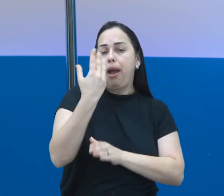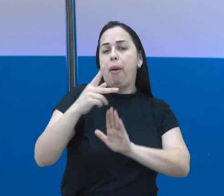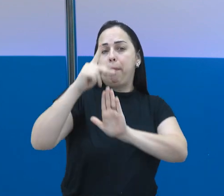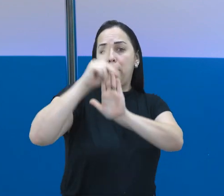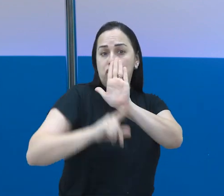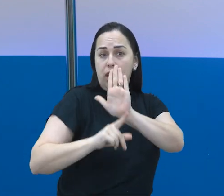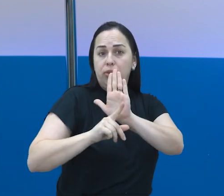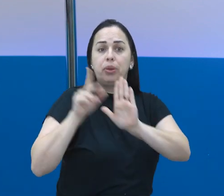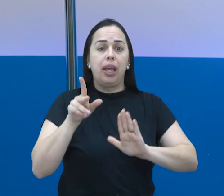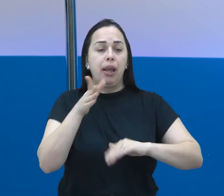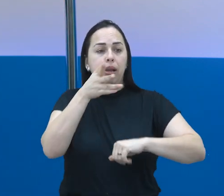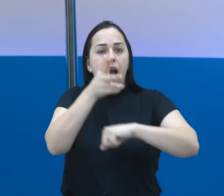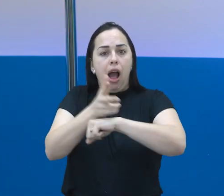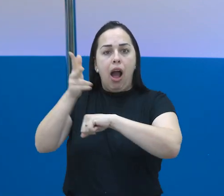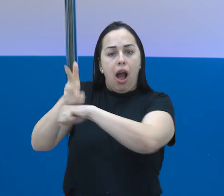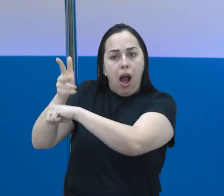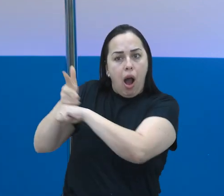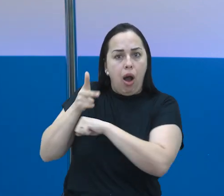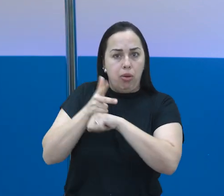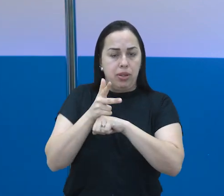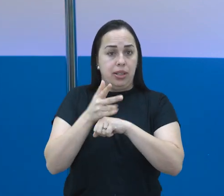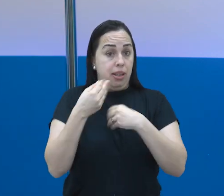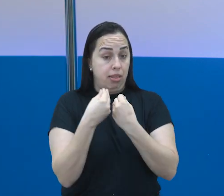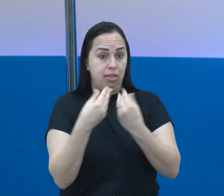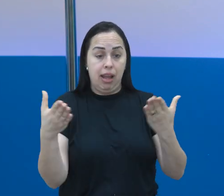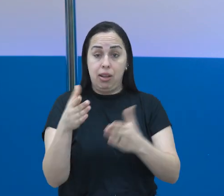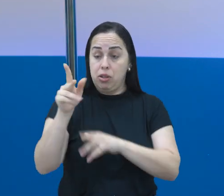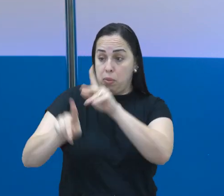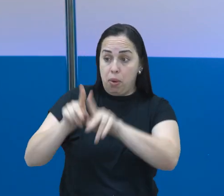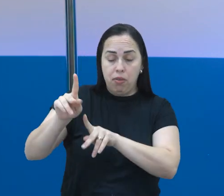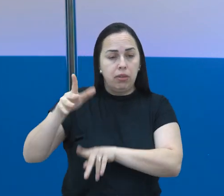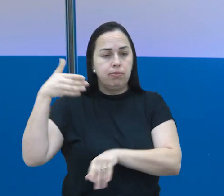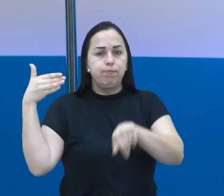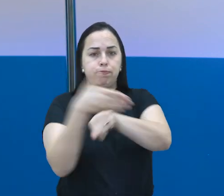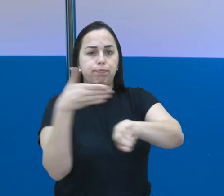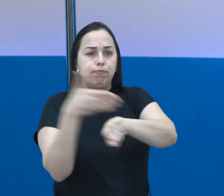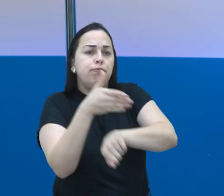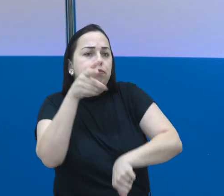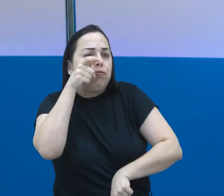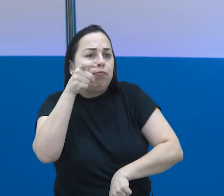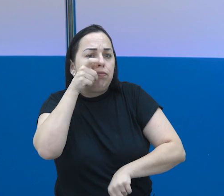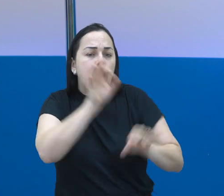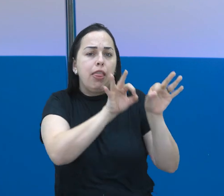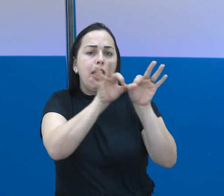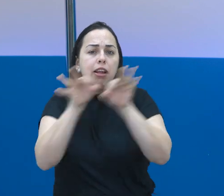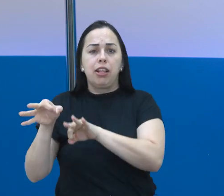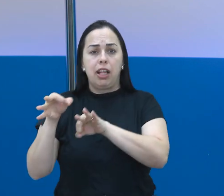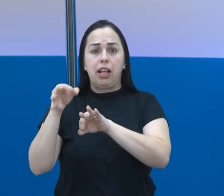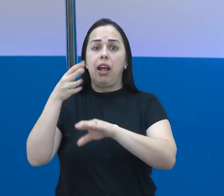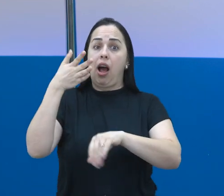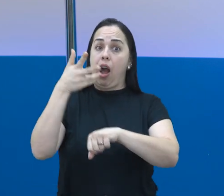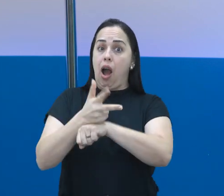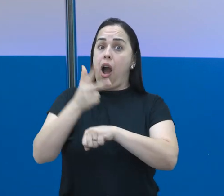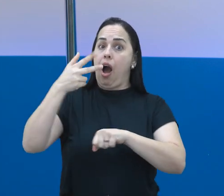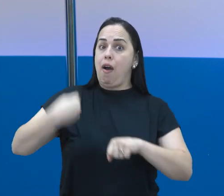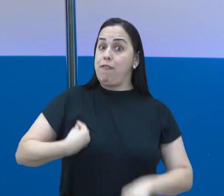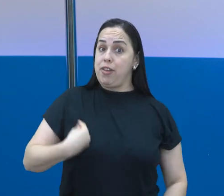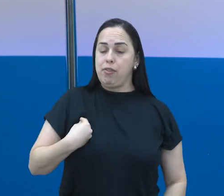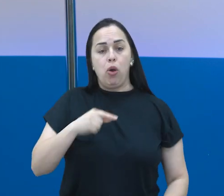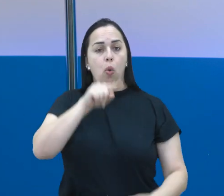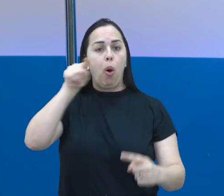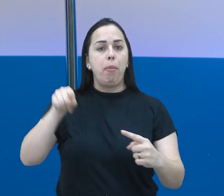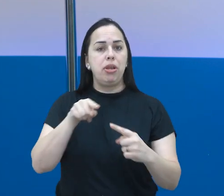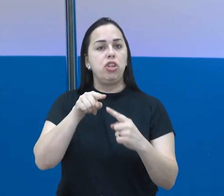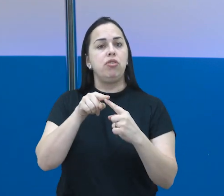Vivo. A proposta é disponibilizar para os moradores da cidade acesso às imagens das câmeras de monitoramento.